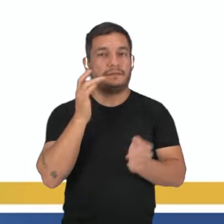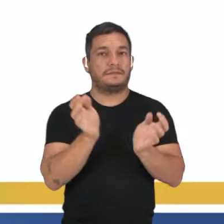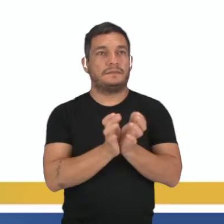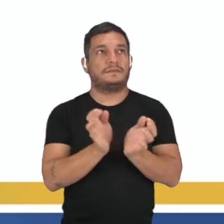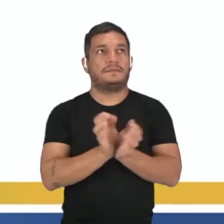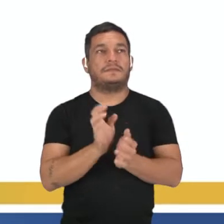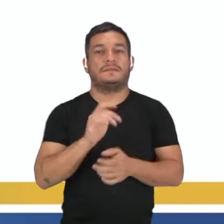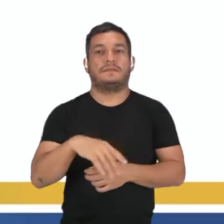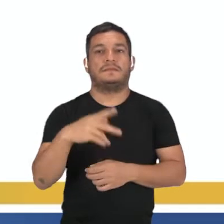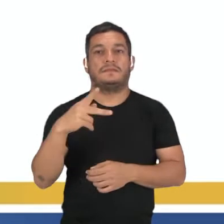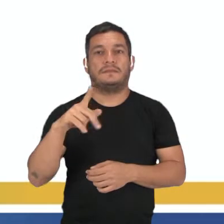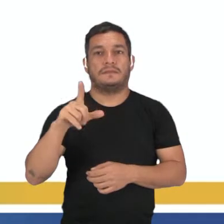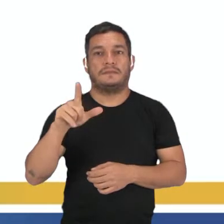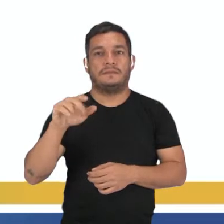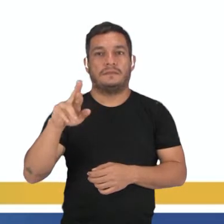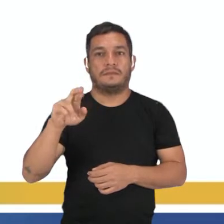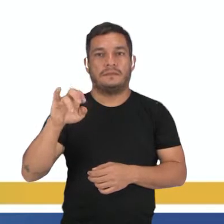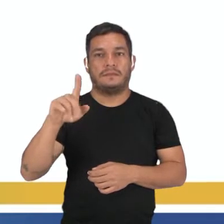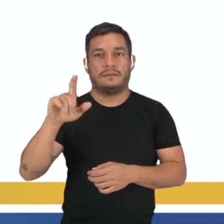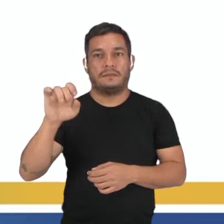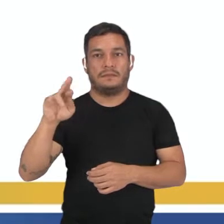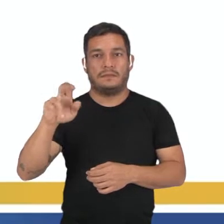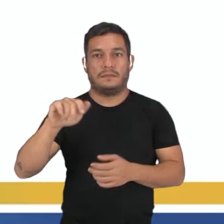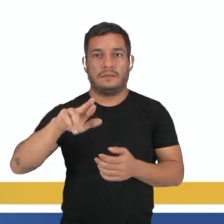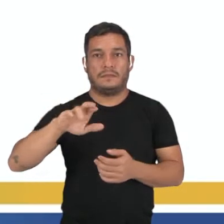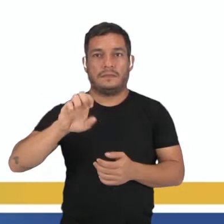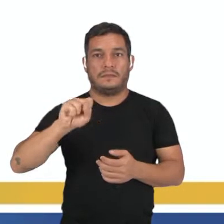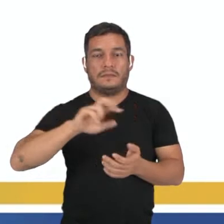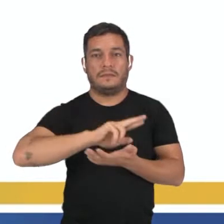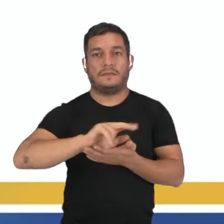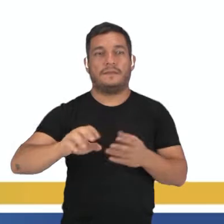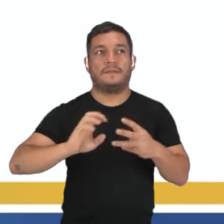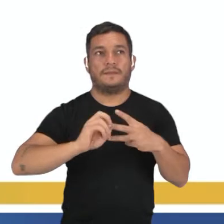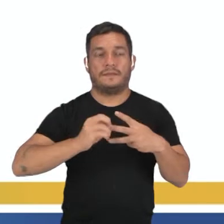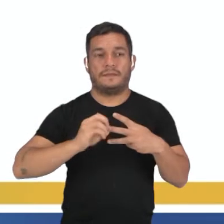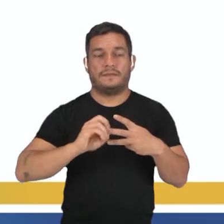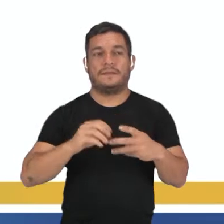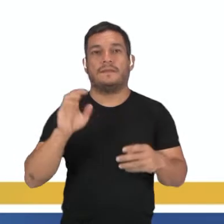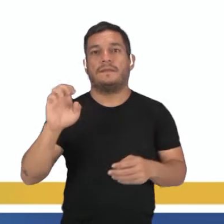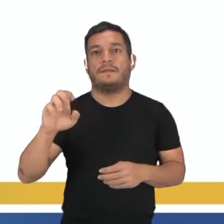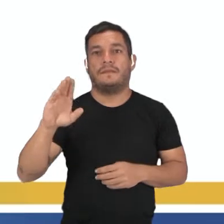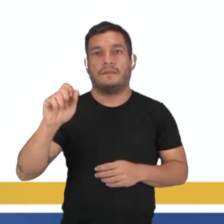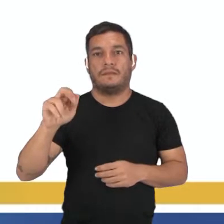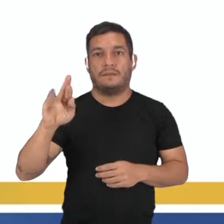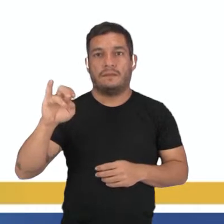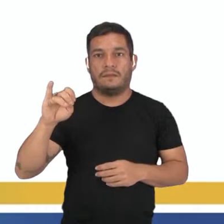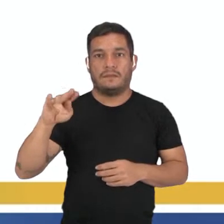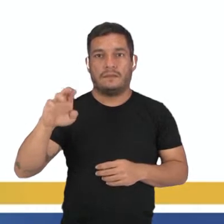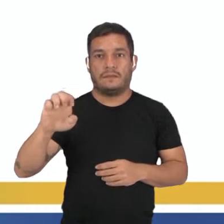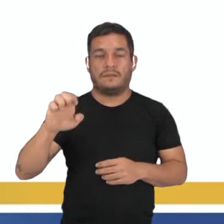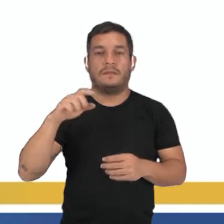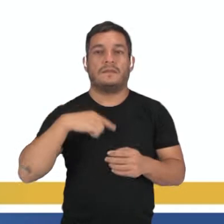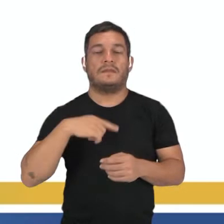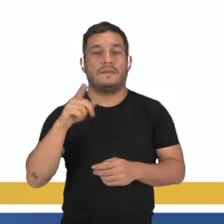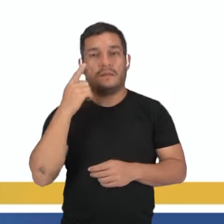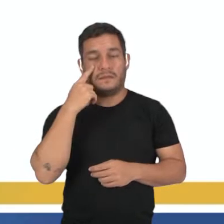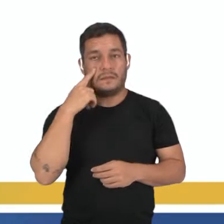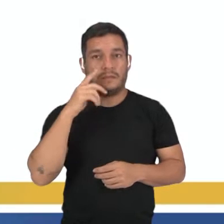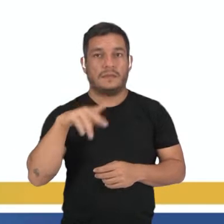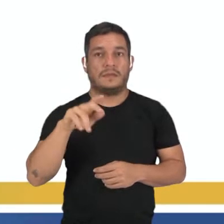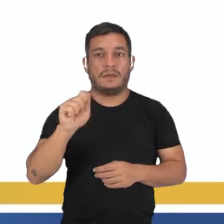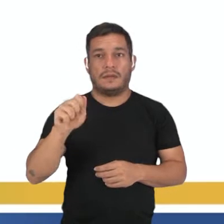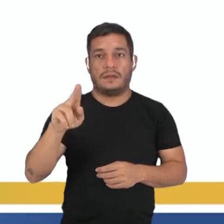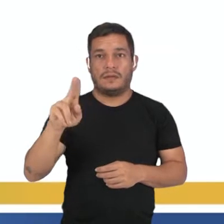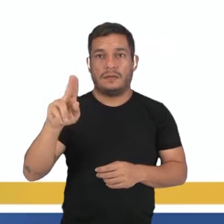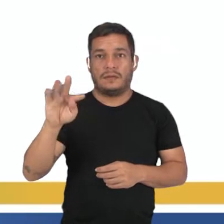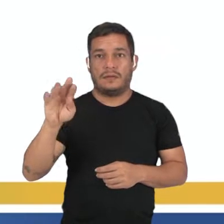pluricelulares, ou seja, formado por muitas células, que são eucariontes por ter uma célula organizada com núcleo, são autótrofos,